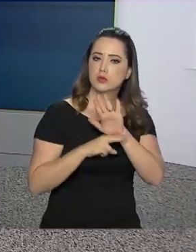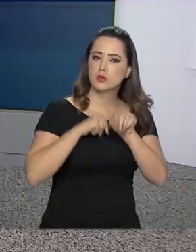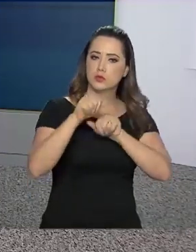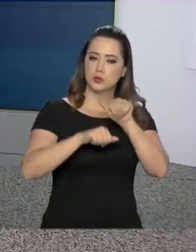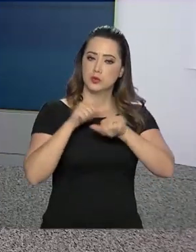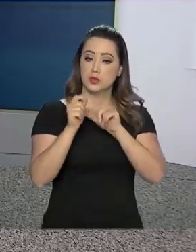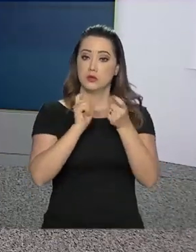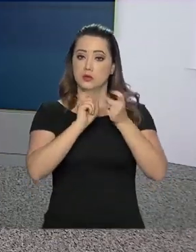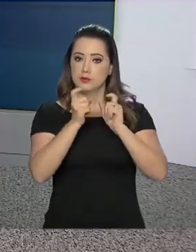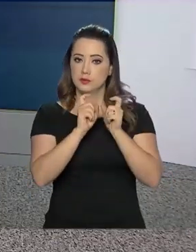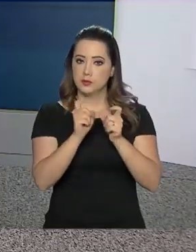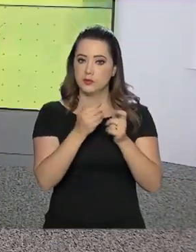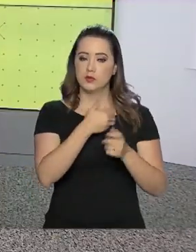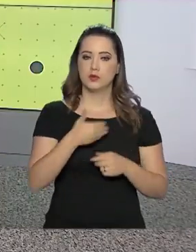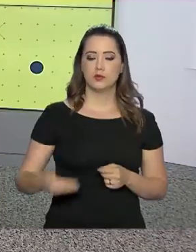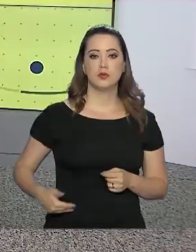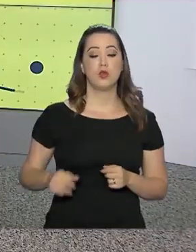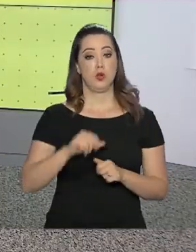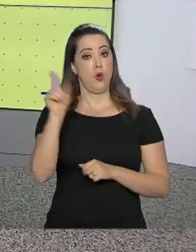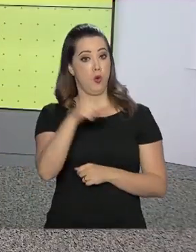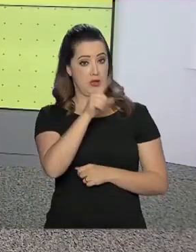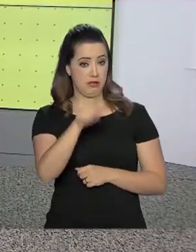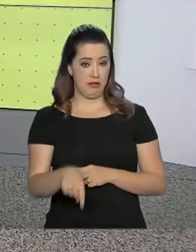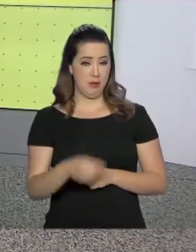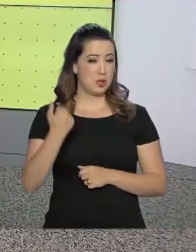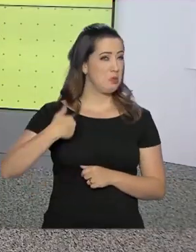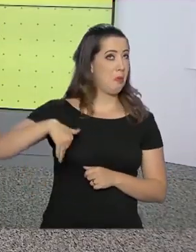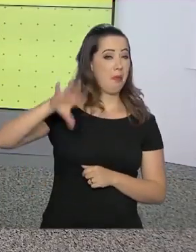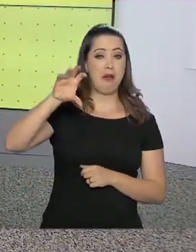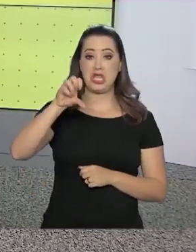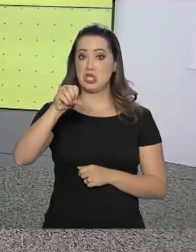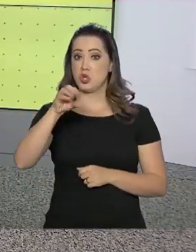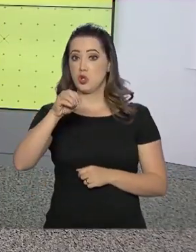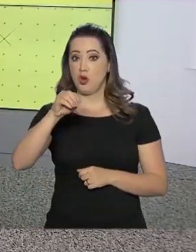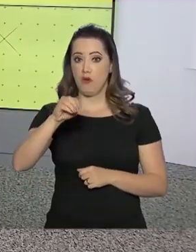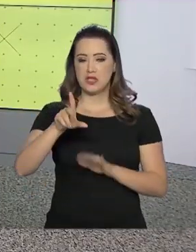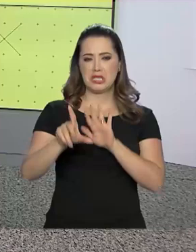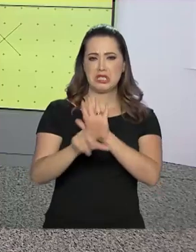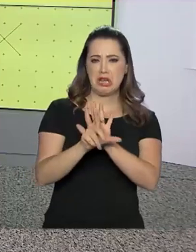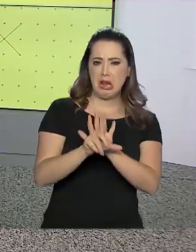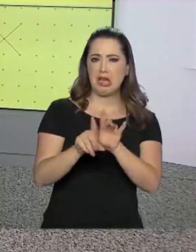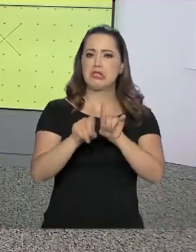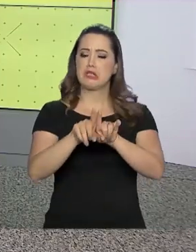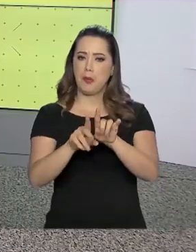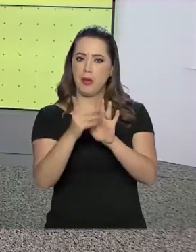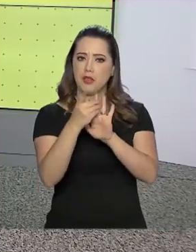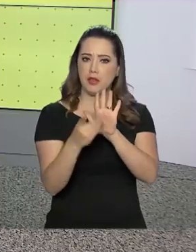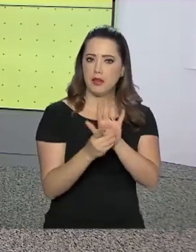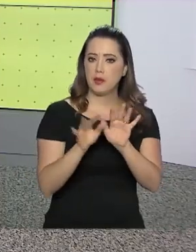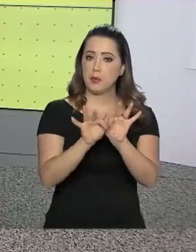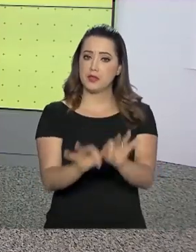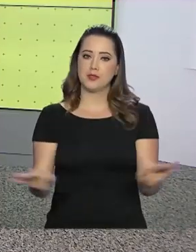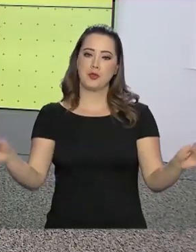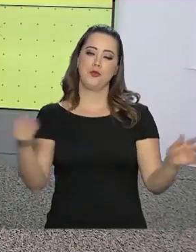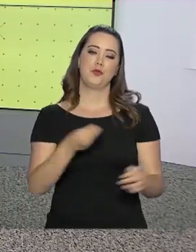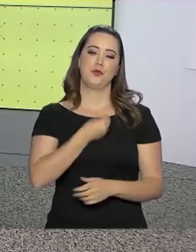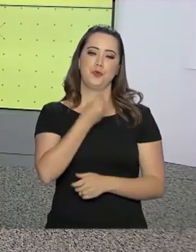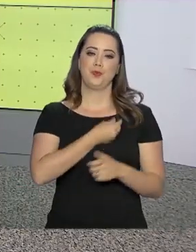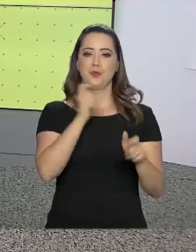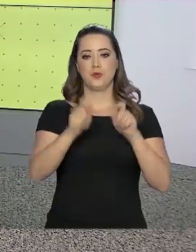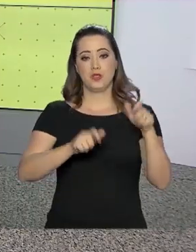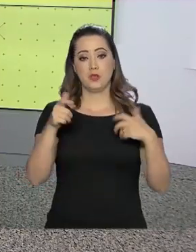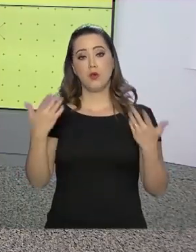reestruturação da administração pública, como a revogação de mais de 900 leis e decretos para simplificar a vida do